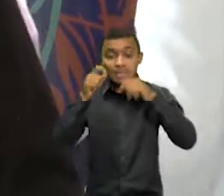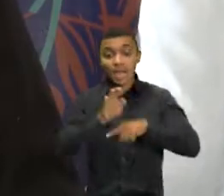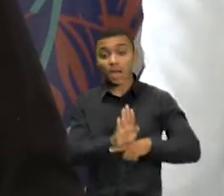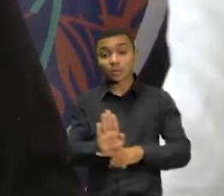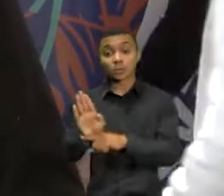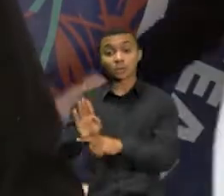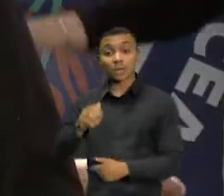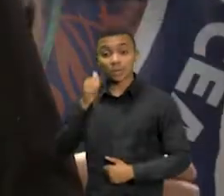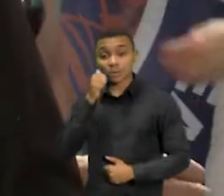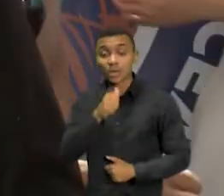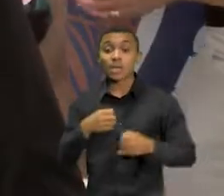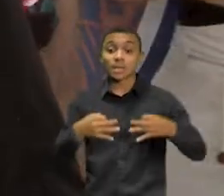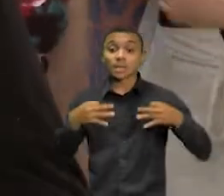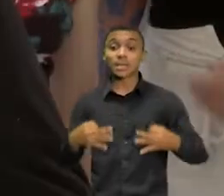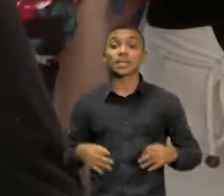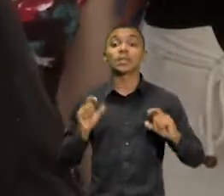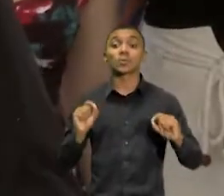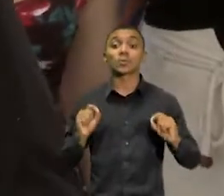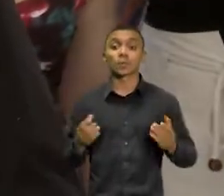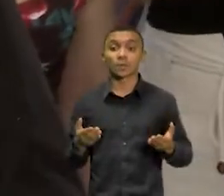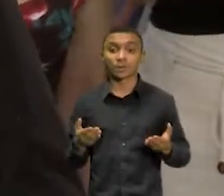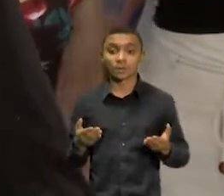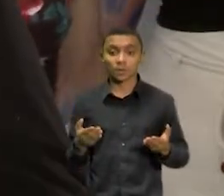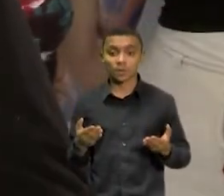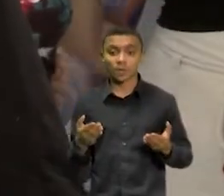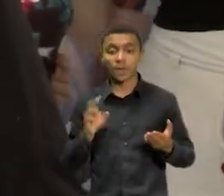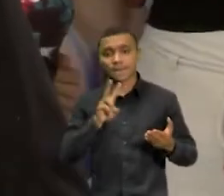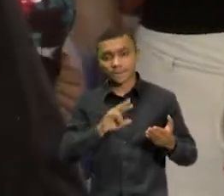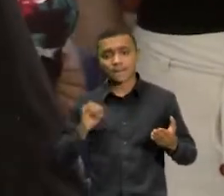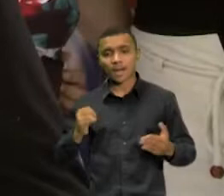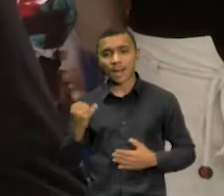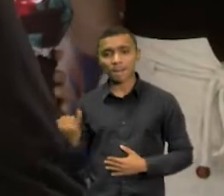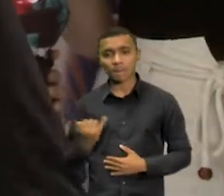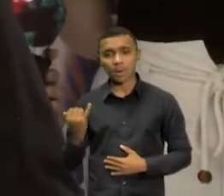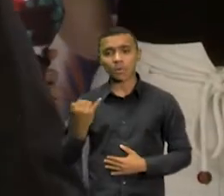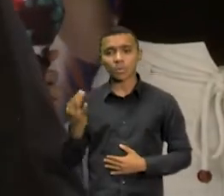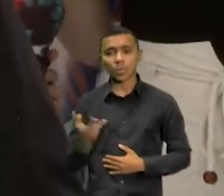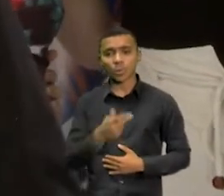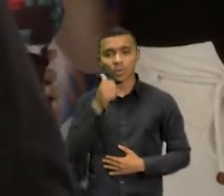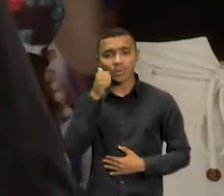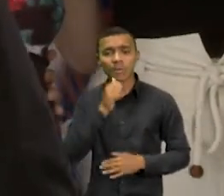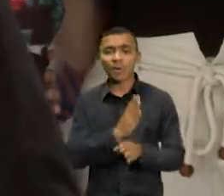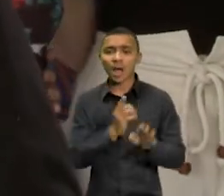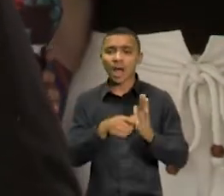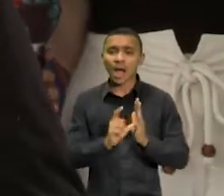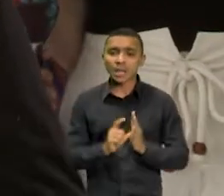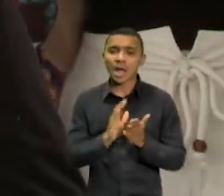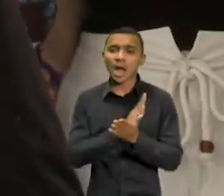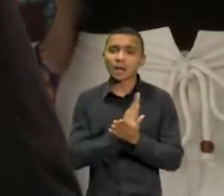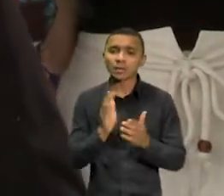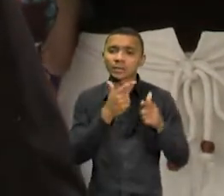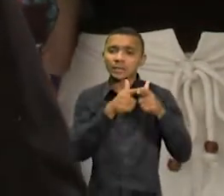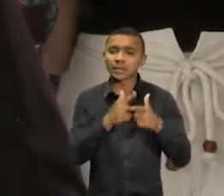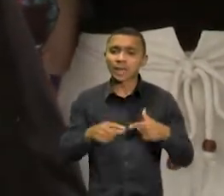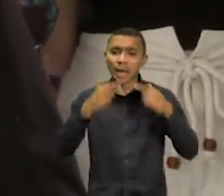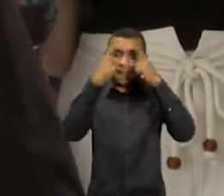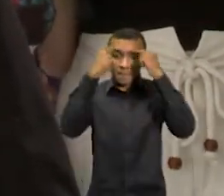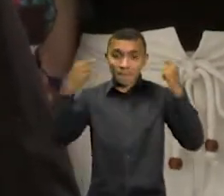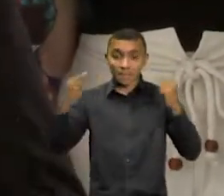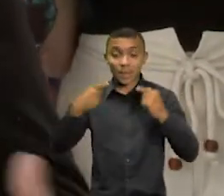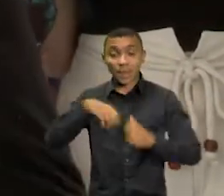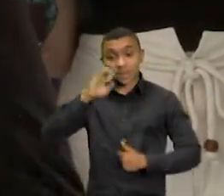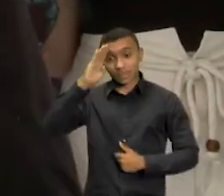vai prestar relevante serviço às mulheres que são maltratadas, está certo? Principalmente a